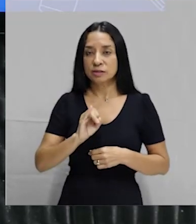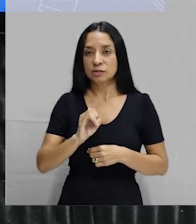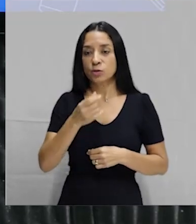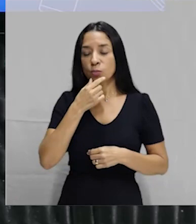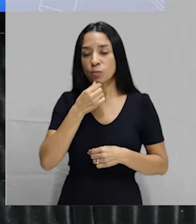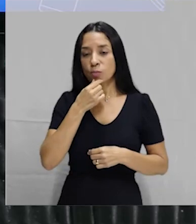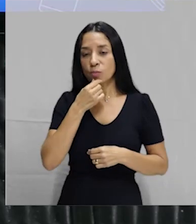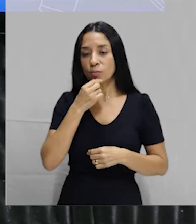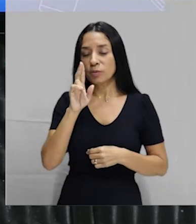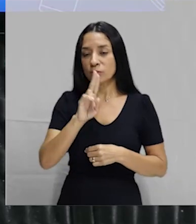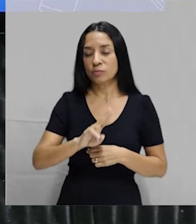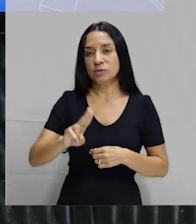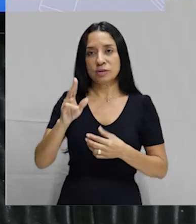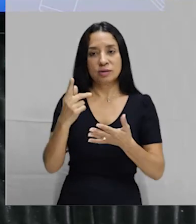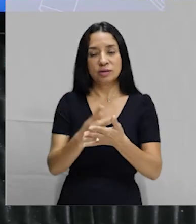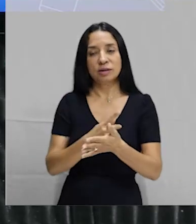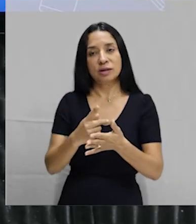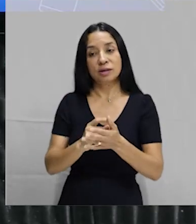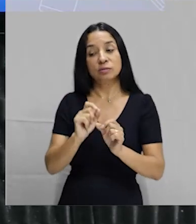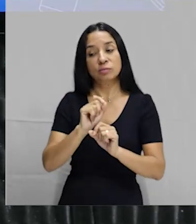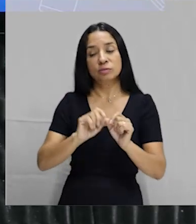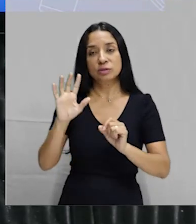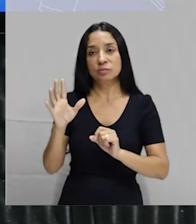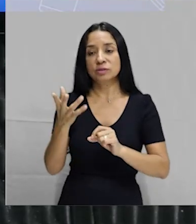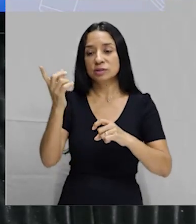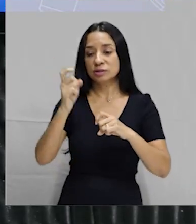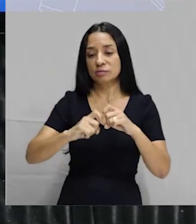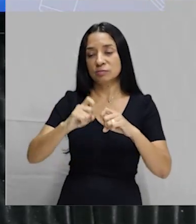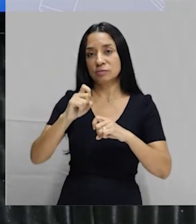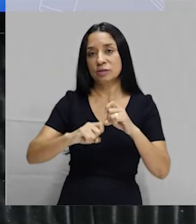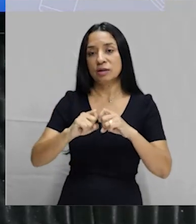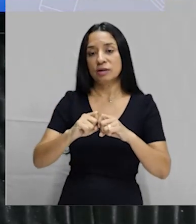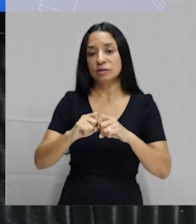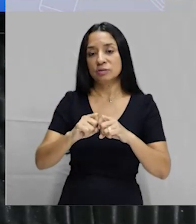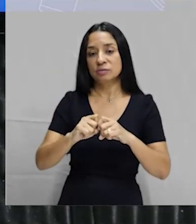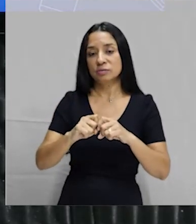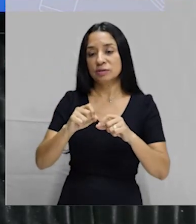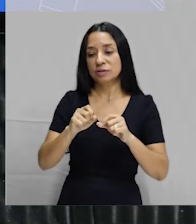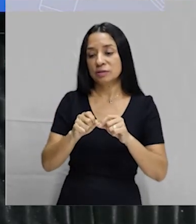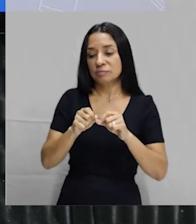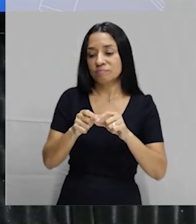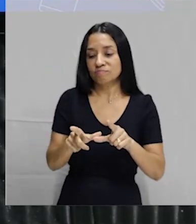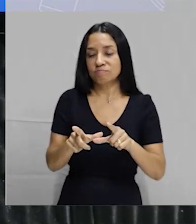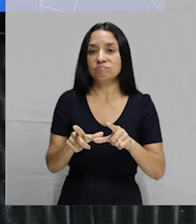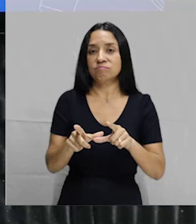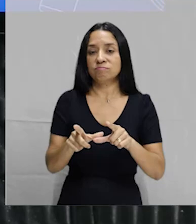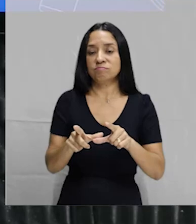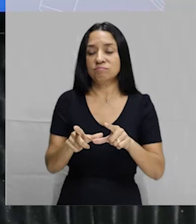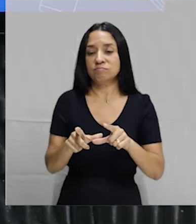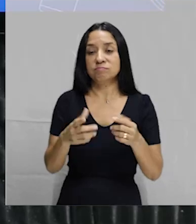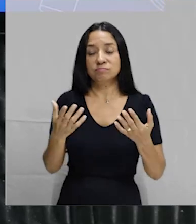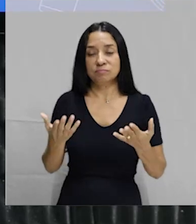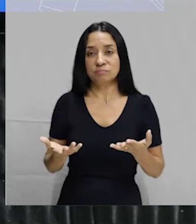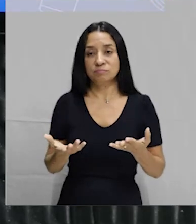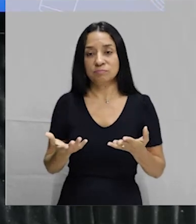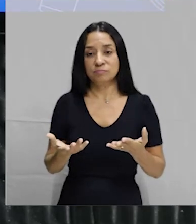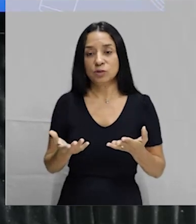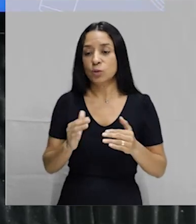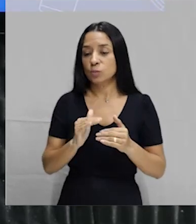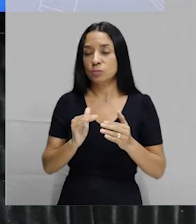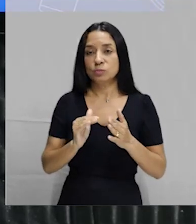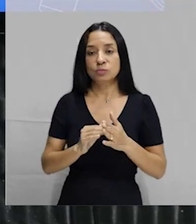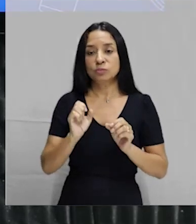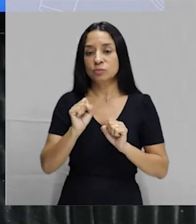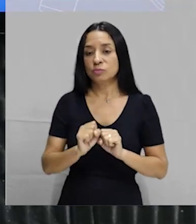usar de forma errada, pode acontecer durante o ato sexual, essa camisinha vir a arrebentar. E aí, meu amigo, tudo